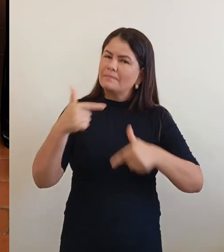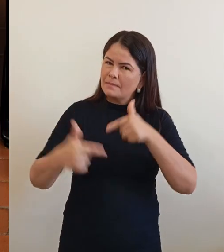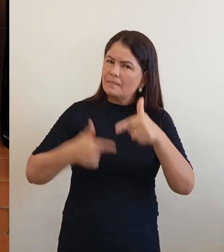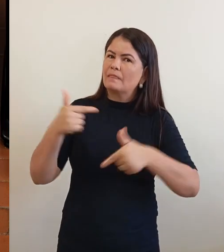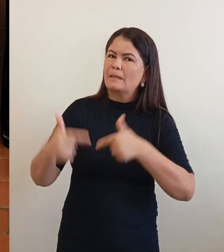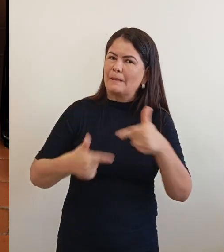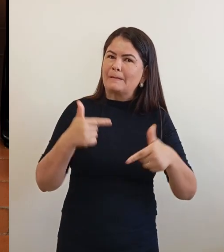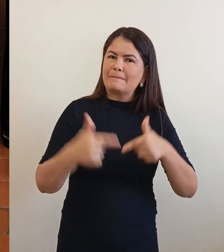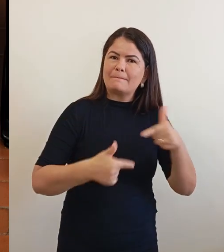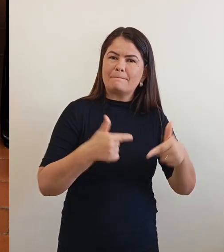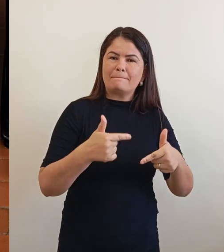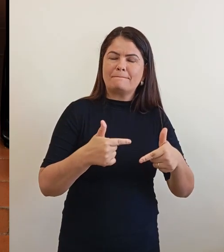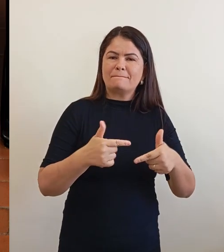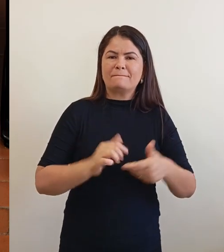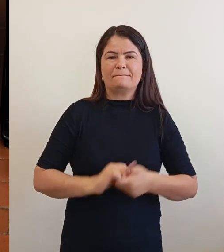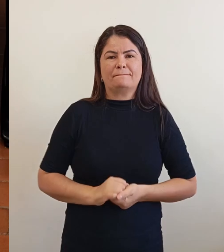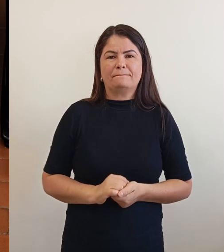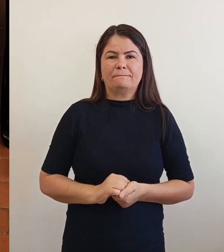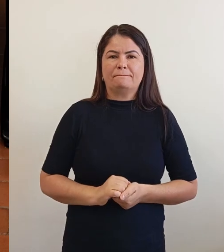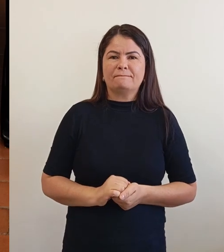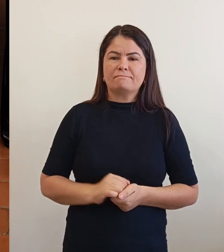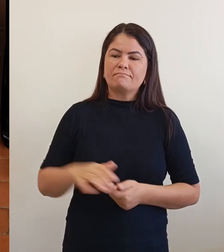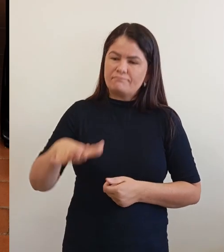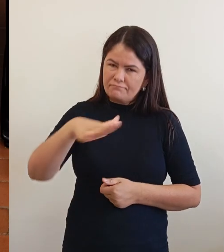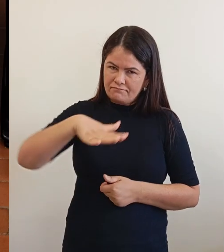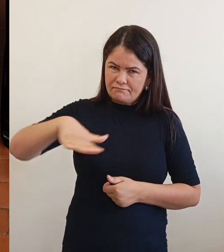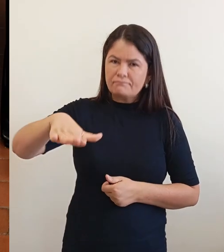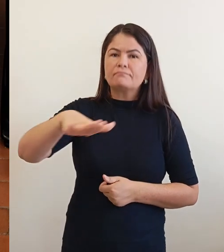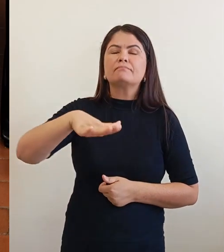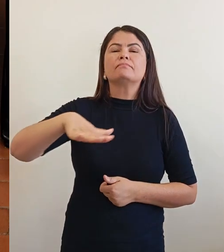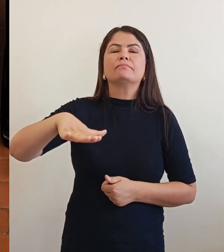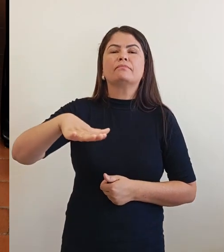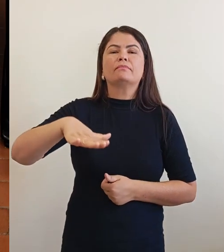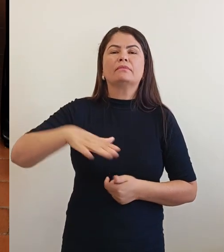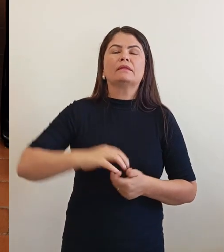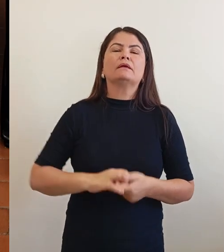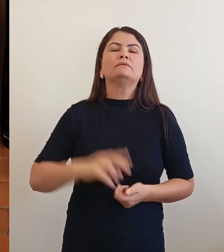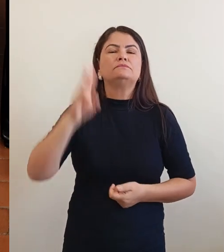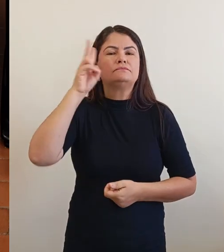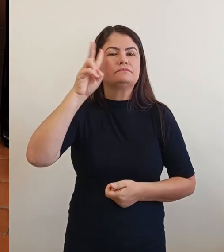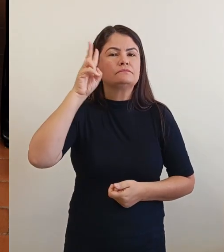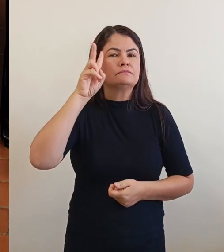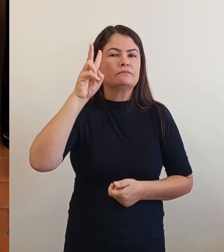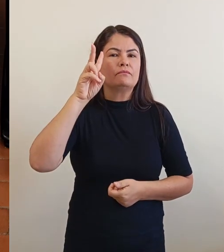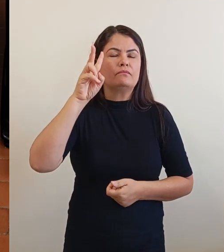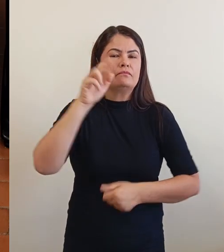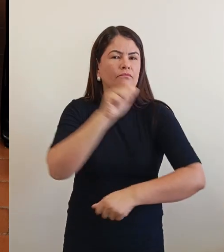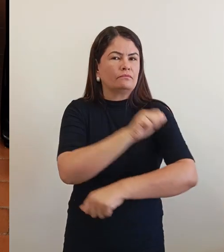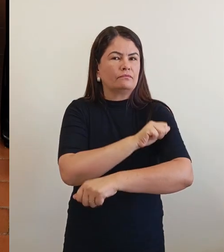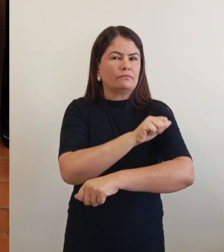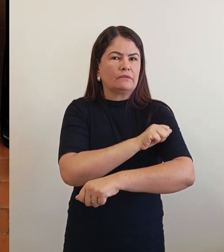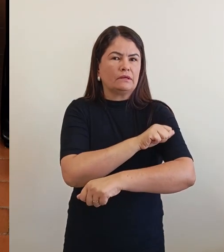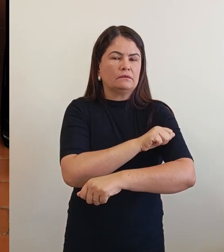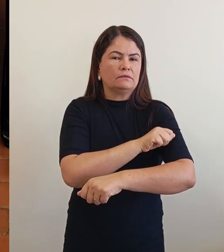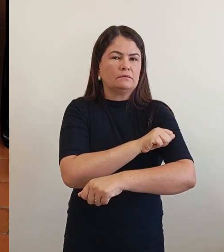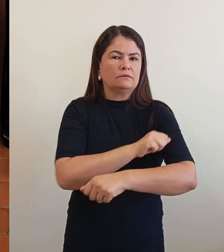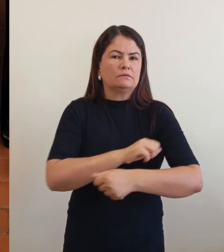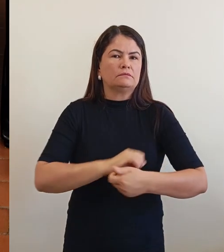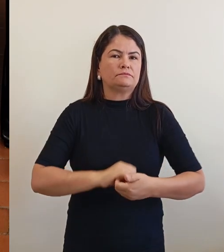área. Lembrando que sobre os estudantes, realmente,